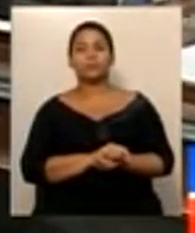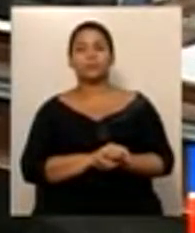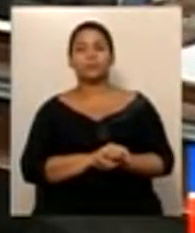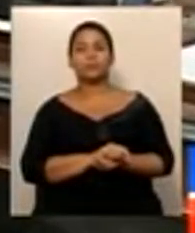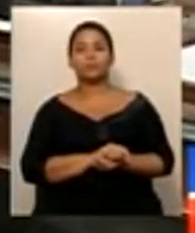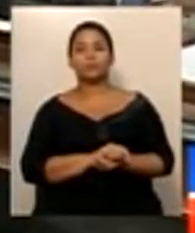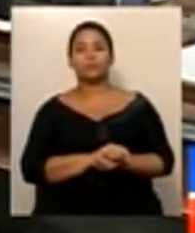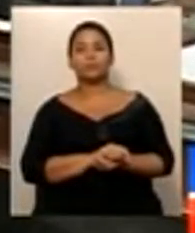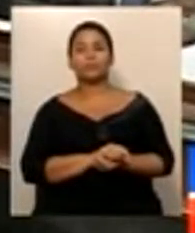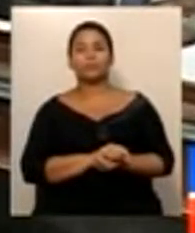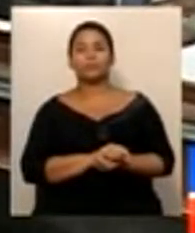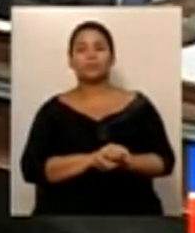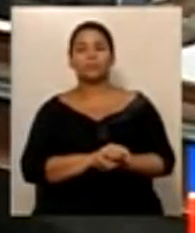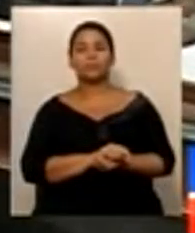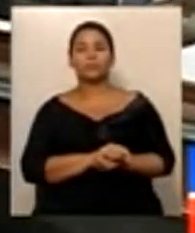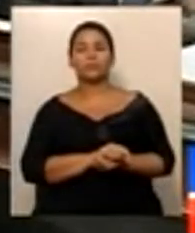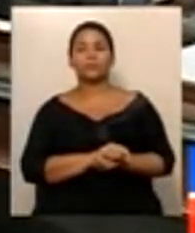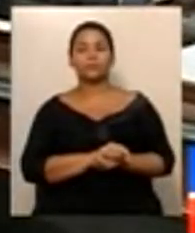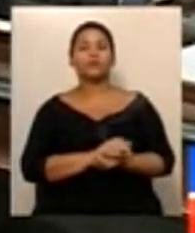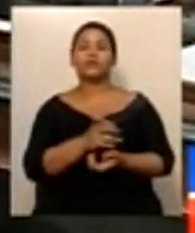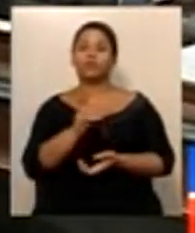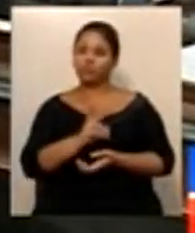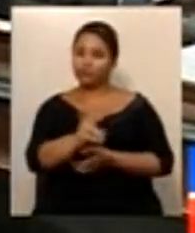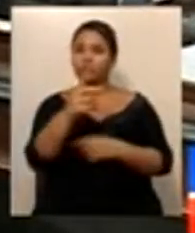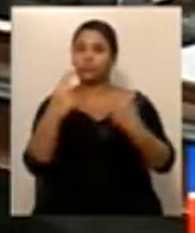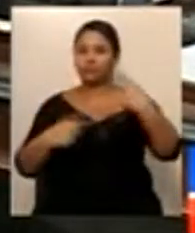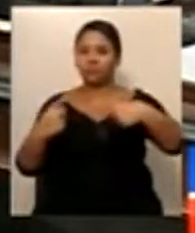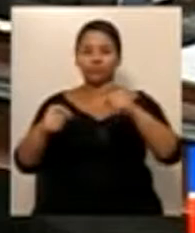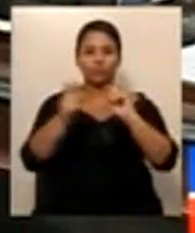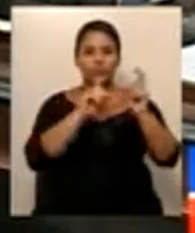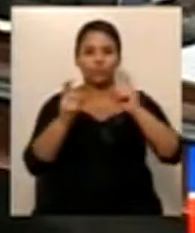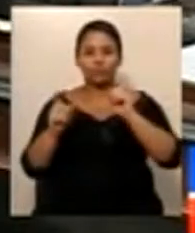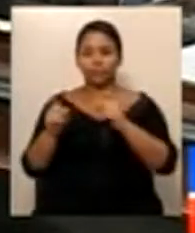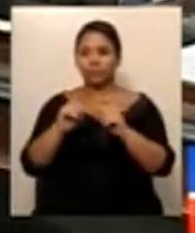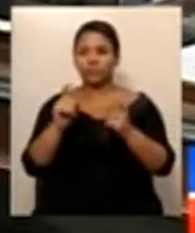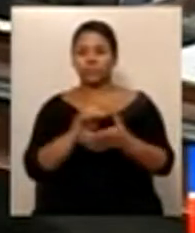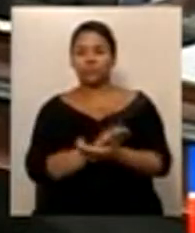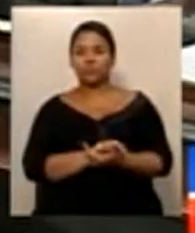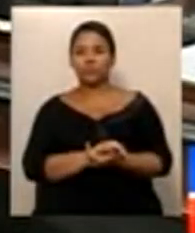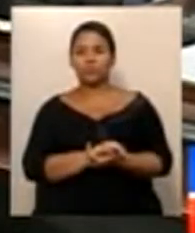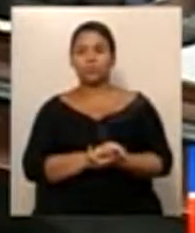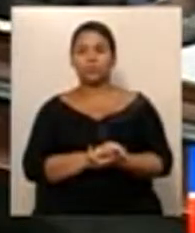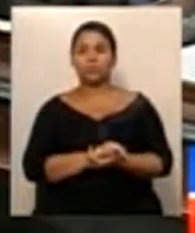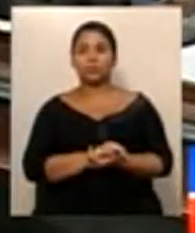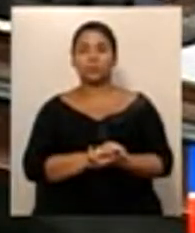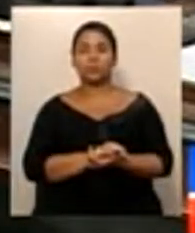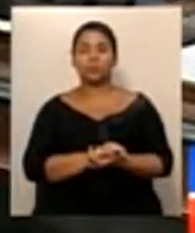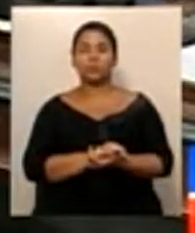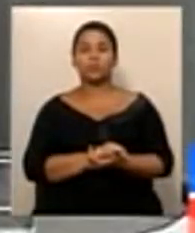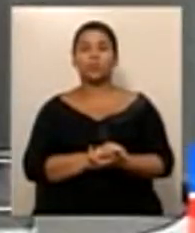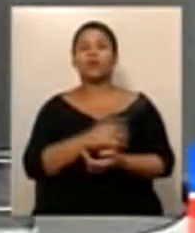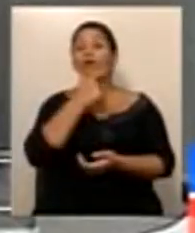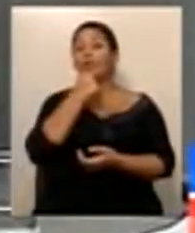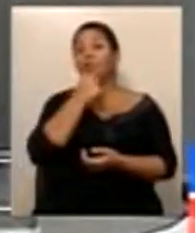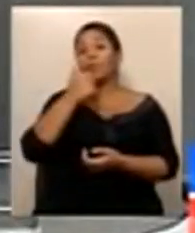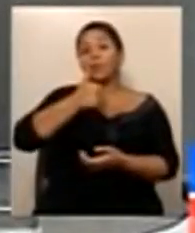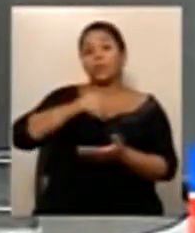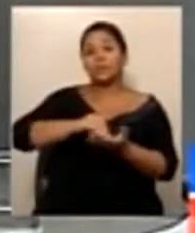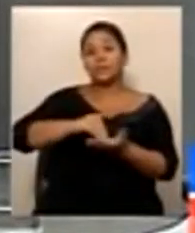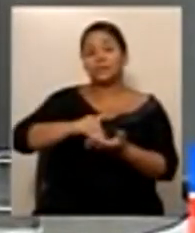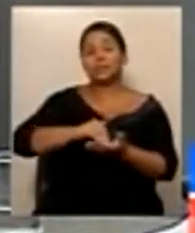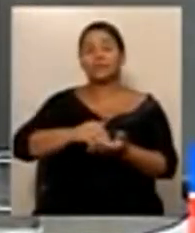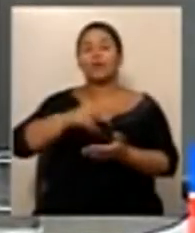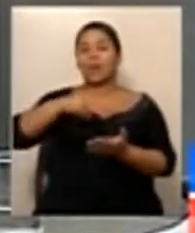Continuando a discussão e votação dos pareceres, a mesa, a presidência acabou de ler o parecer nº 688,